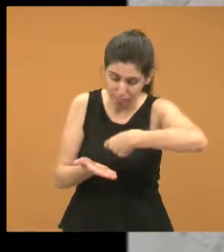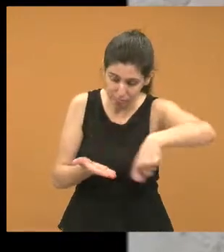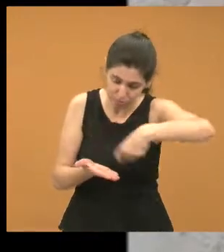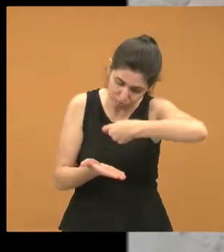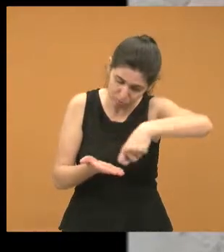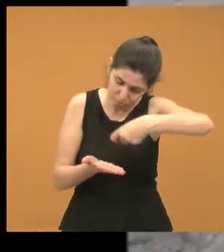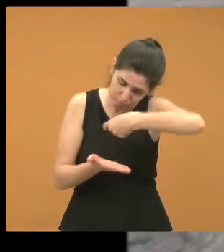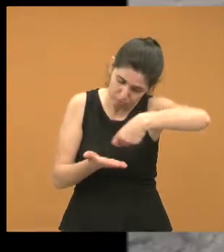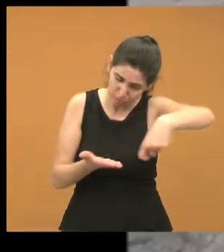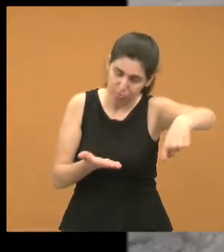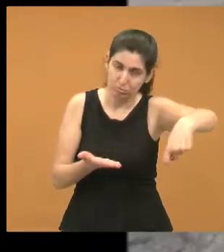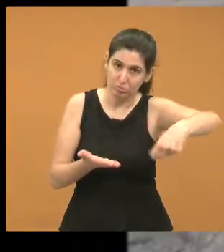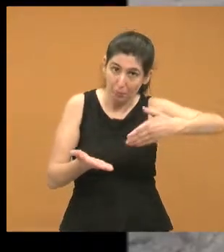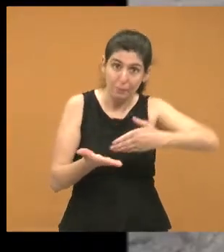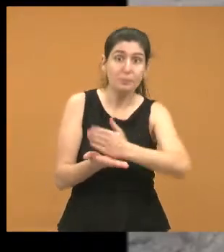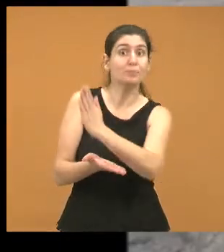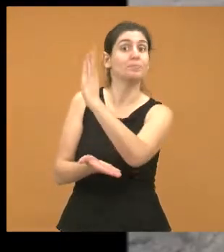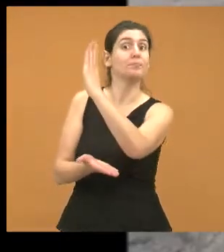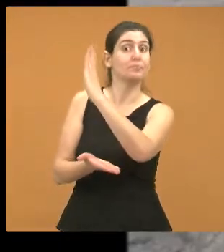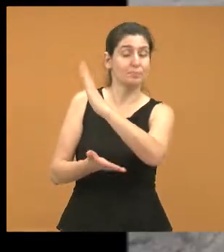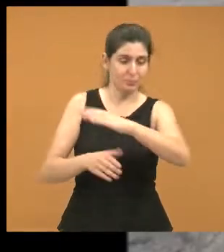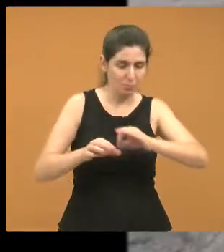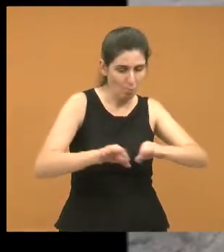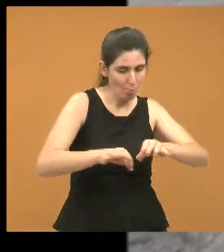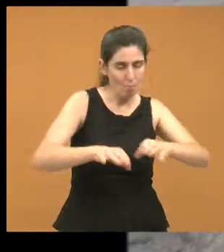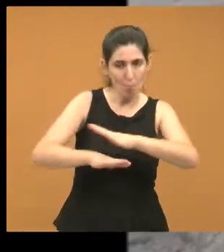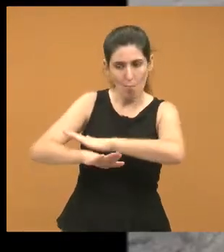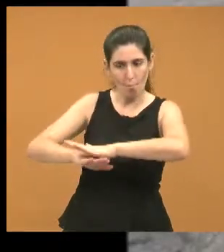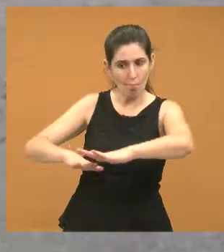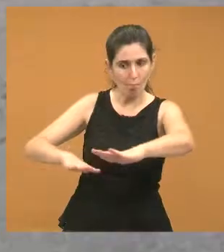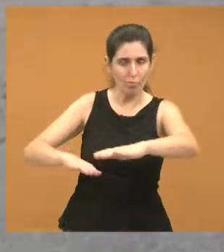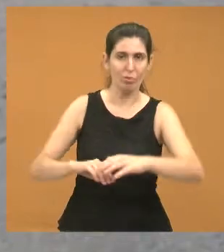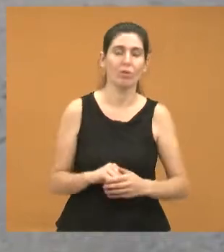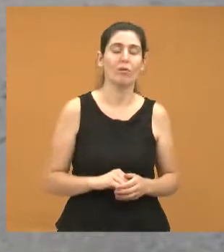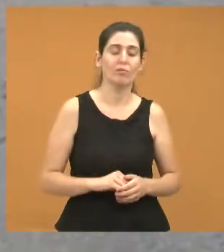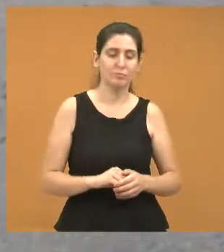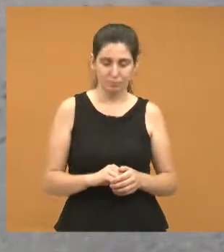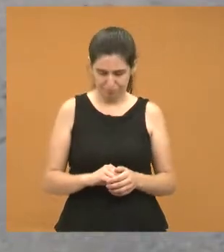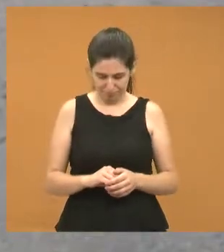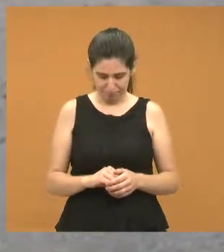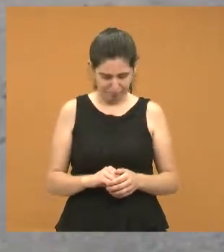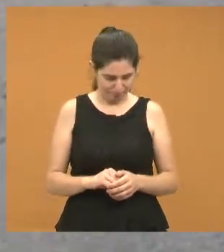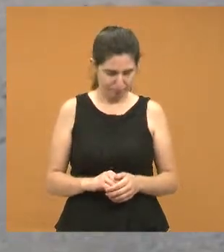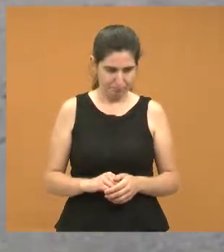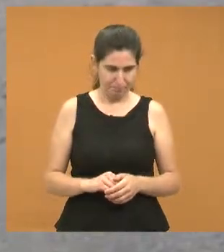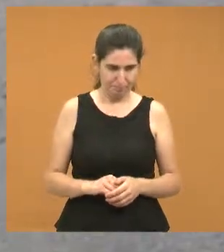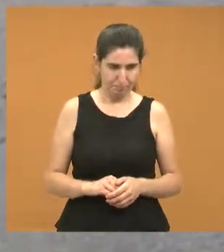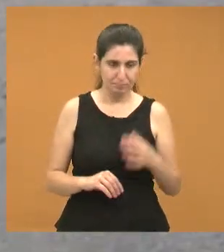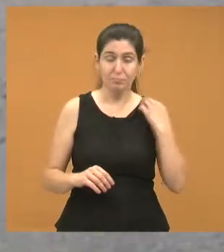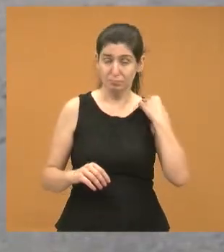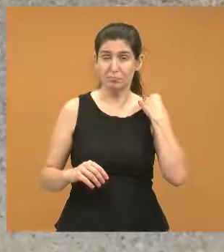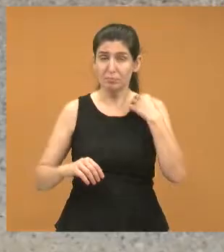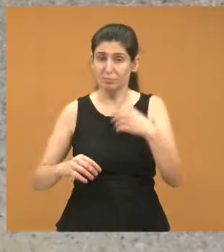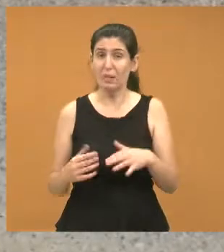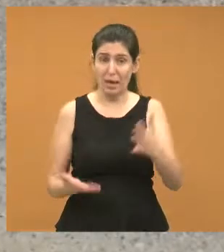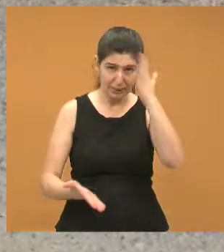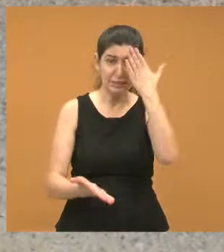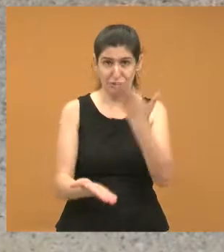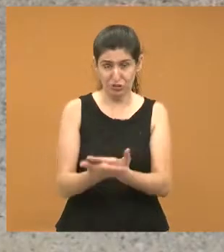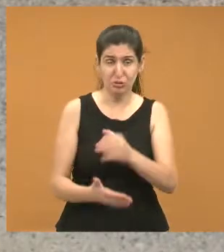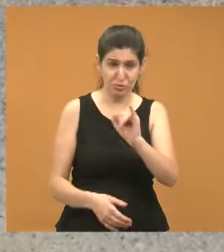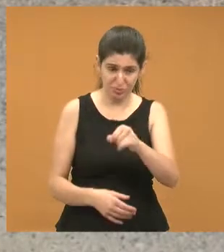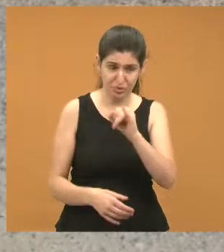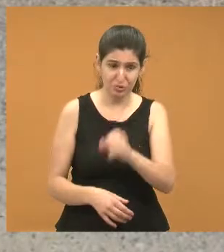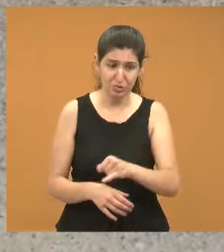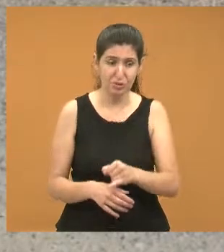momento, e, aí, sanando o problema do asfalto. Tem outras melhorias para aí, acredito que vai ser bem bacana. O Jardim Paraíso vai se tornar